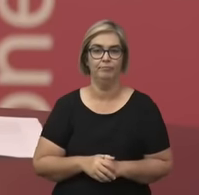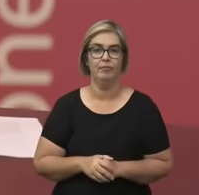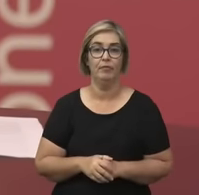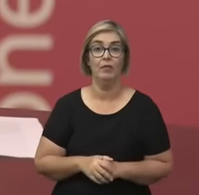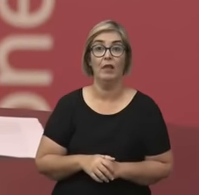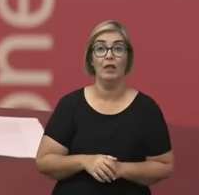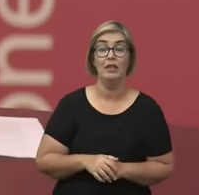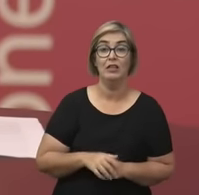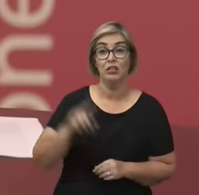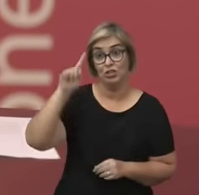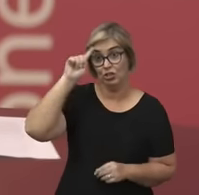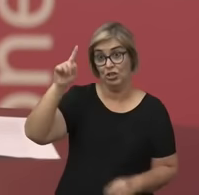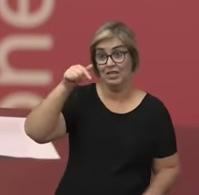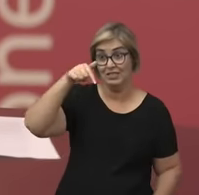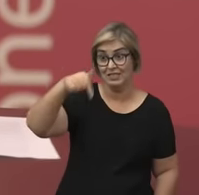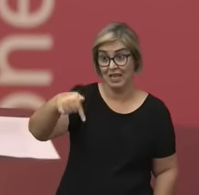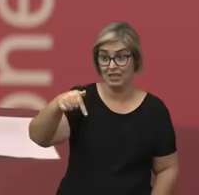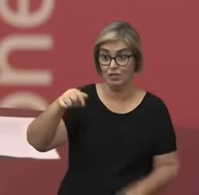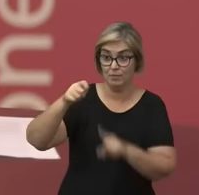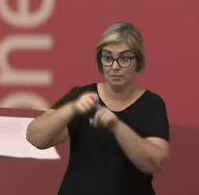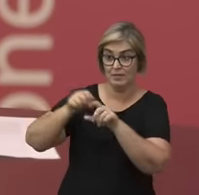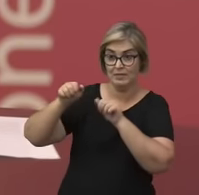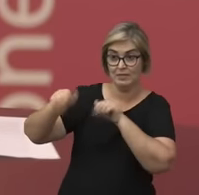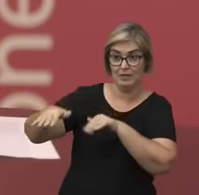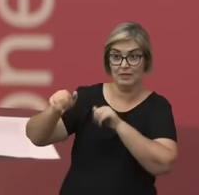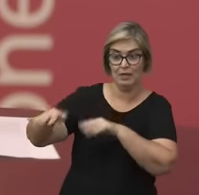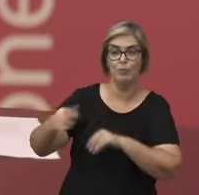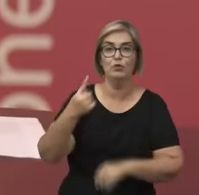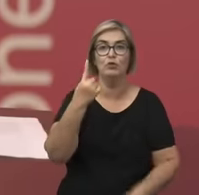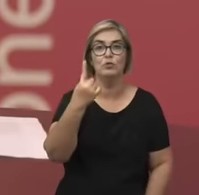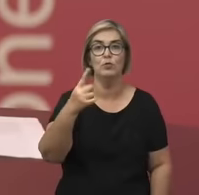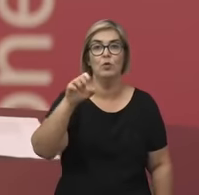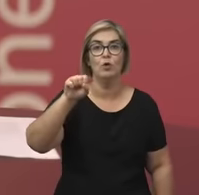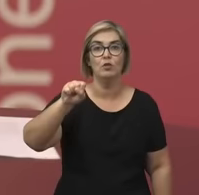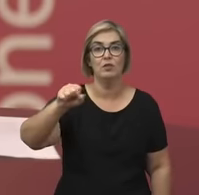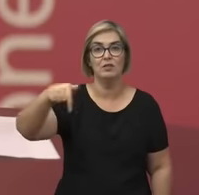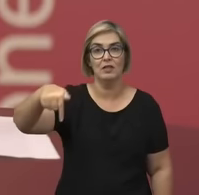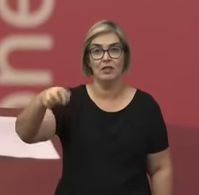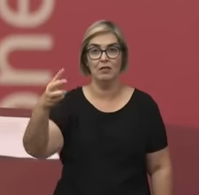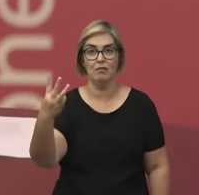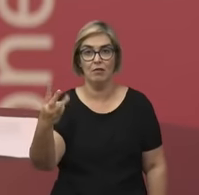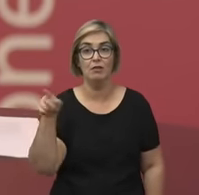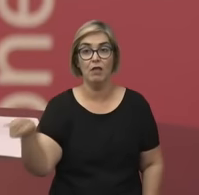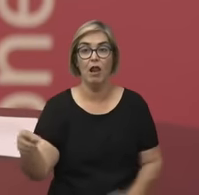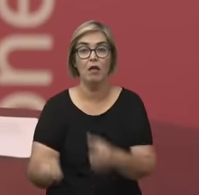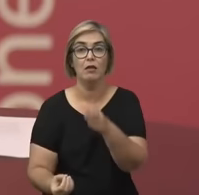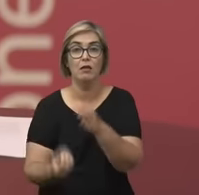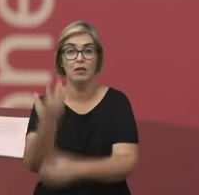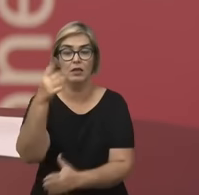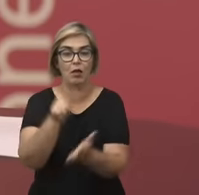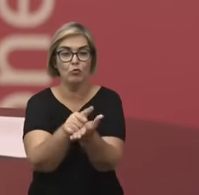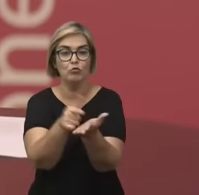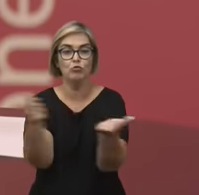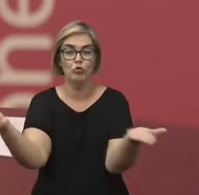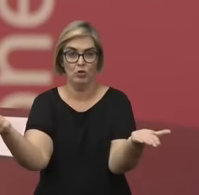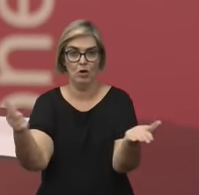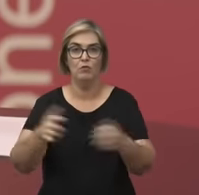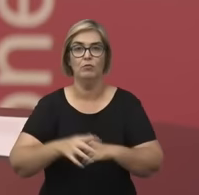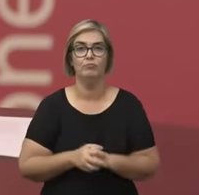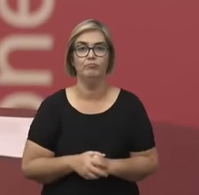setembro de 1873. E no editorial desse jornal, ela